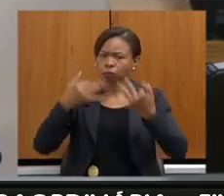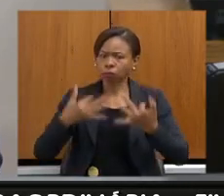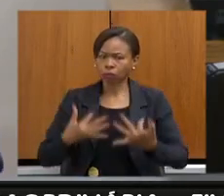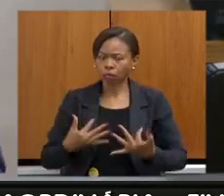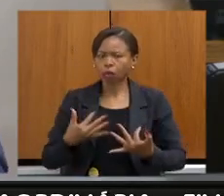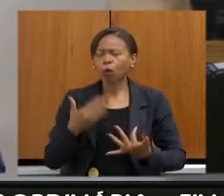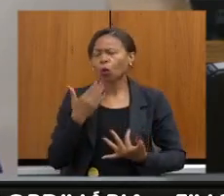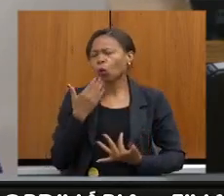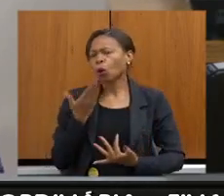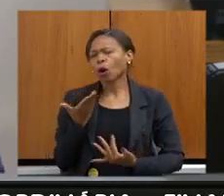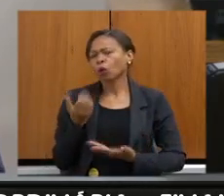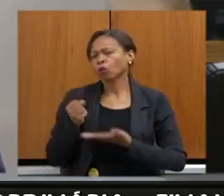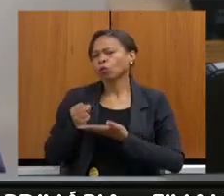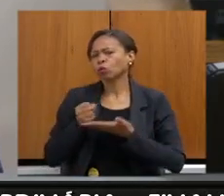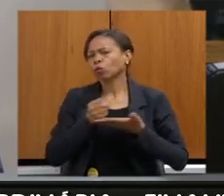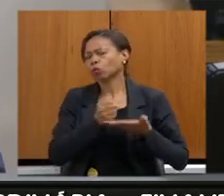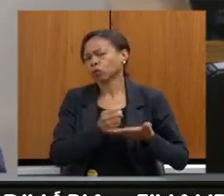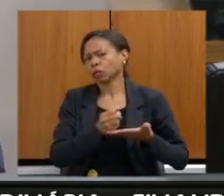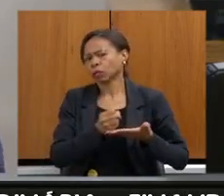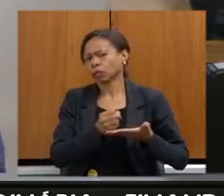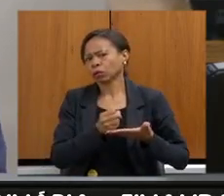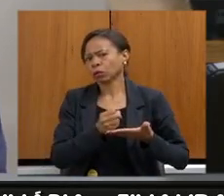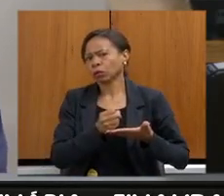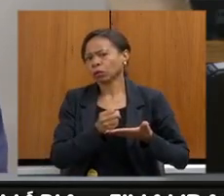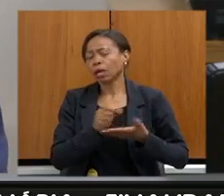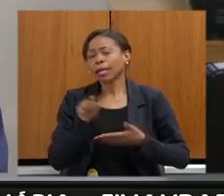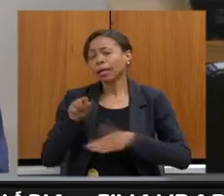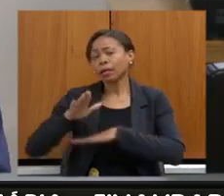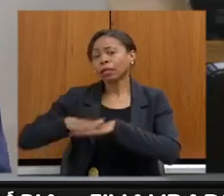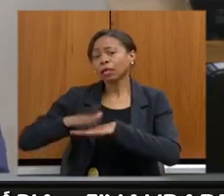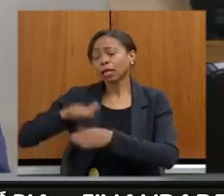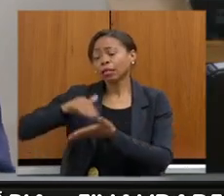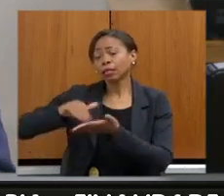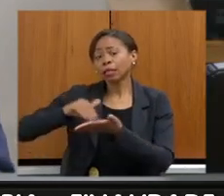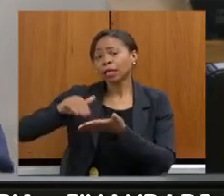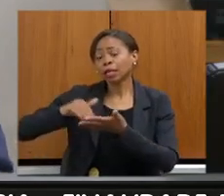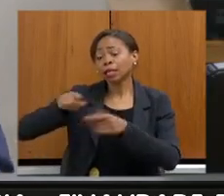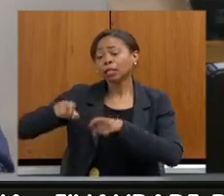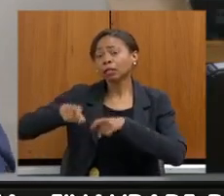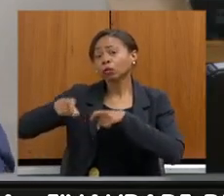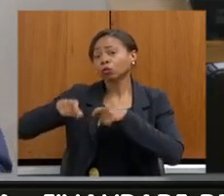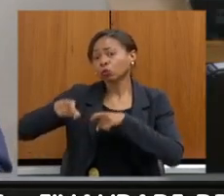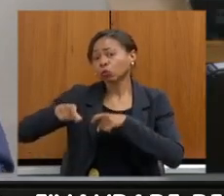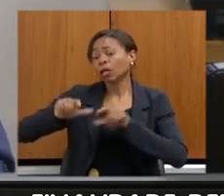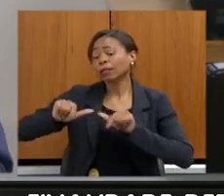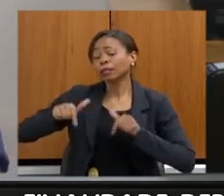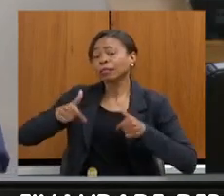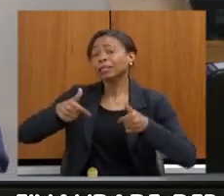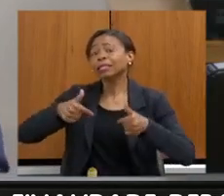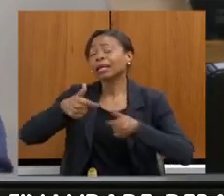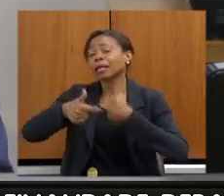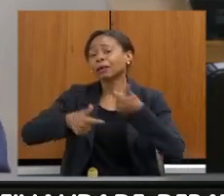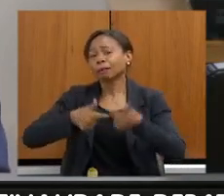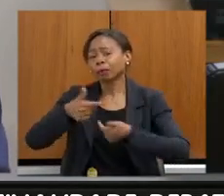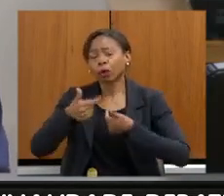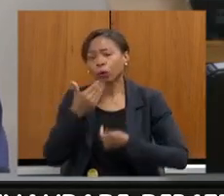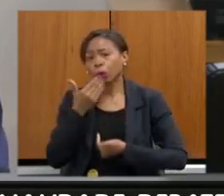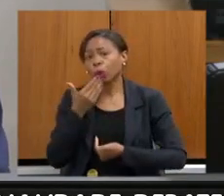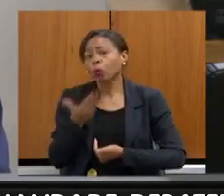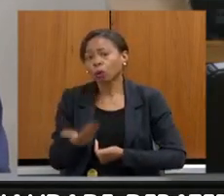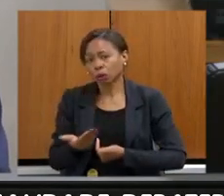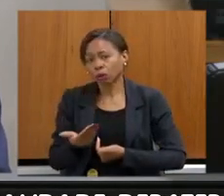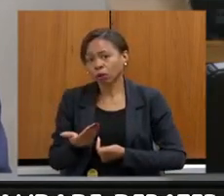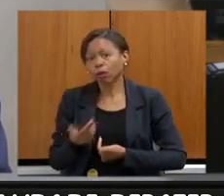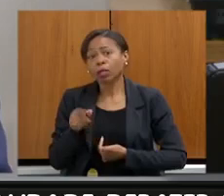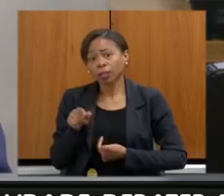serão as contribuições que a Secretaria de Agricultura e quais serão as ações que a Secretaria de Agricultura poderá